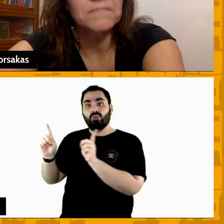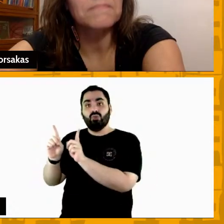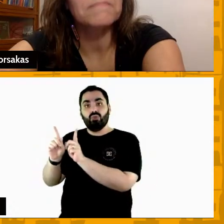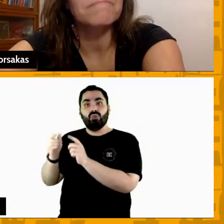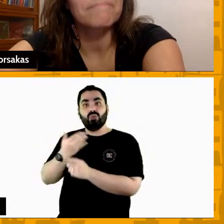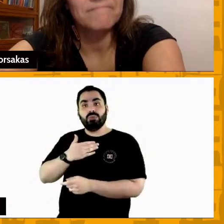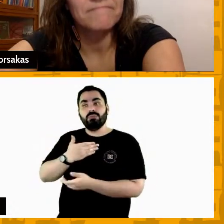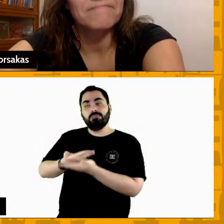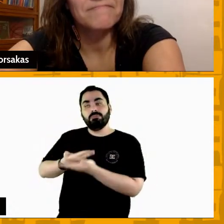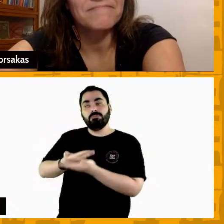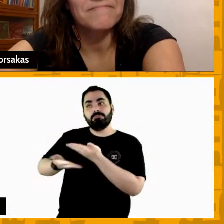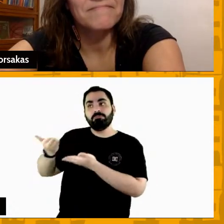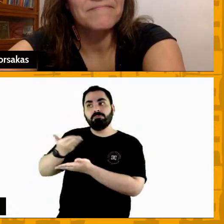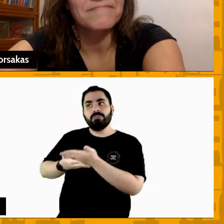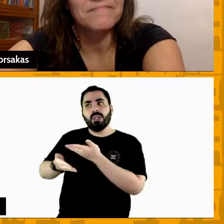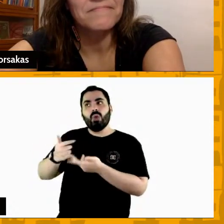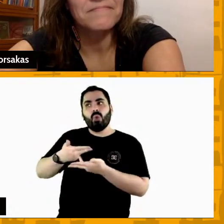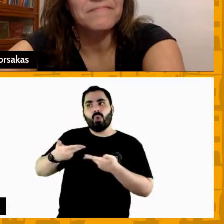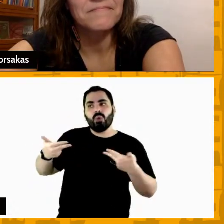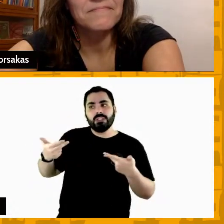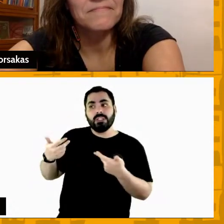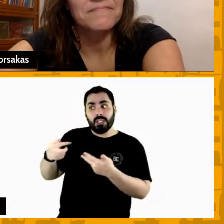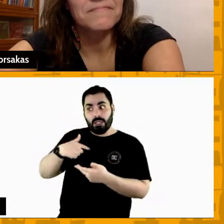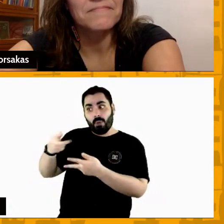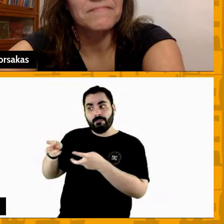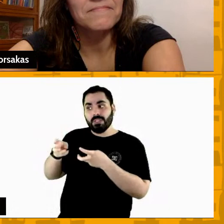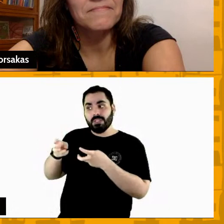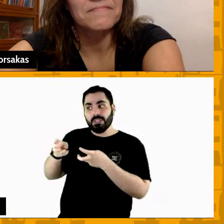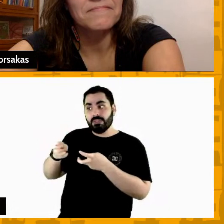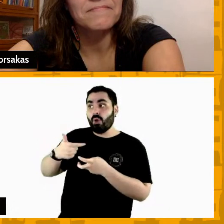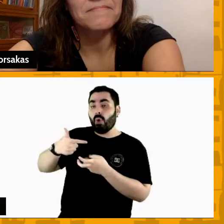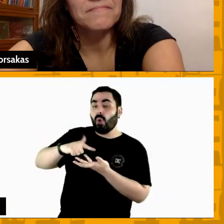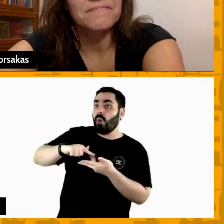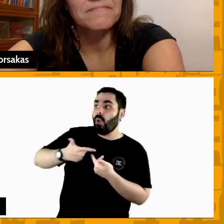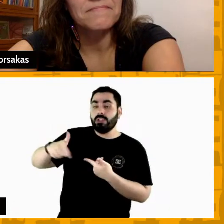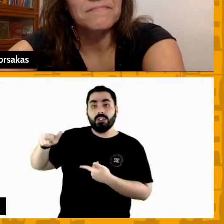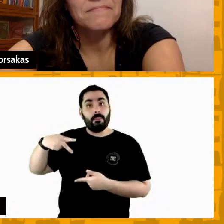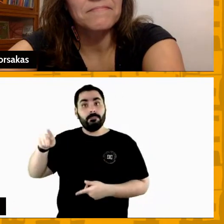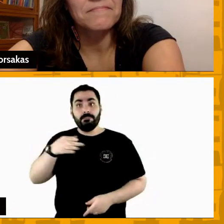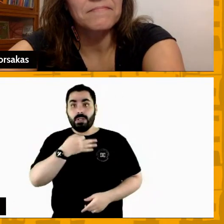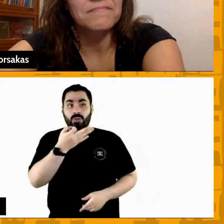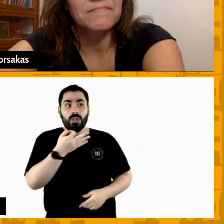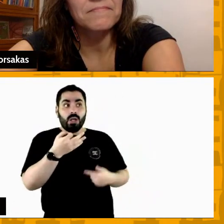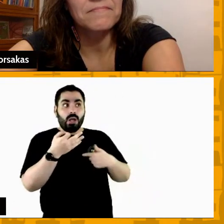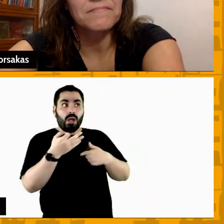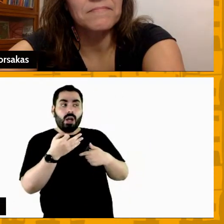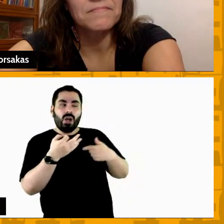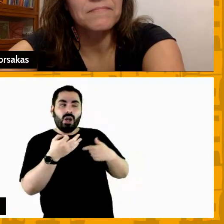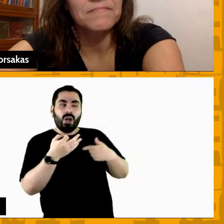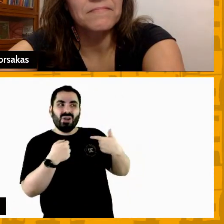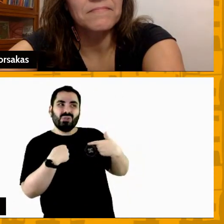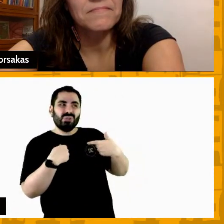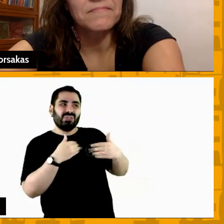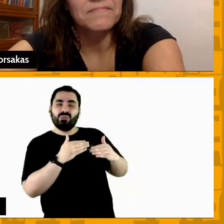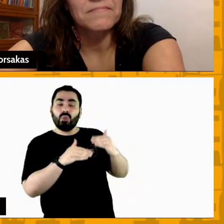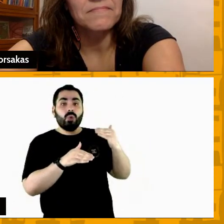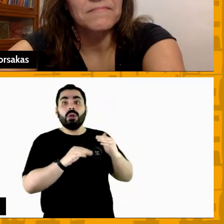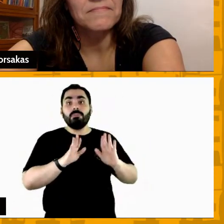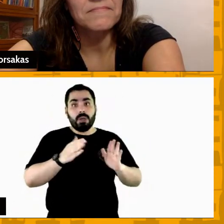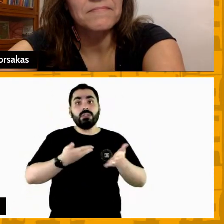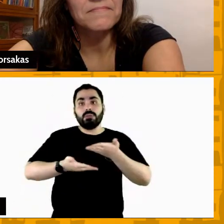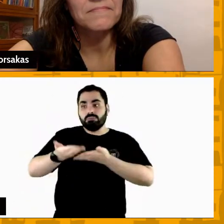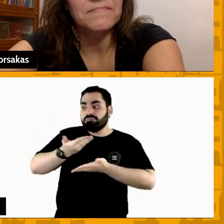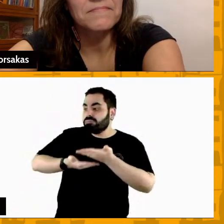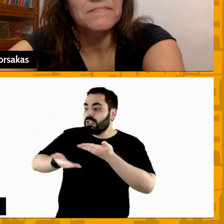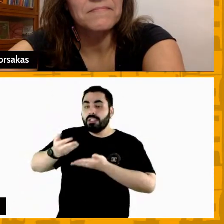outras eu não percebi outras ele tem uma opinião e eu compartilho a opinião dele outras eu não compartilho mas troco ideia ali